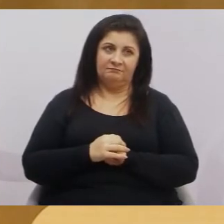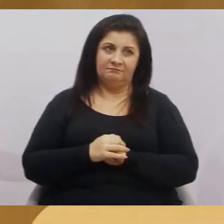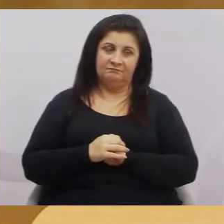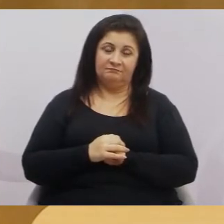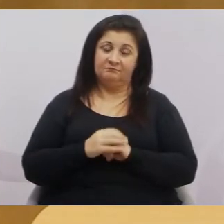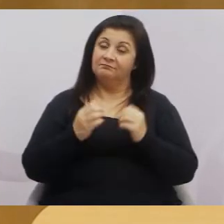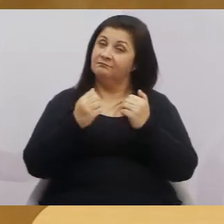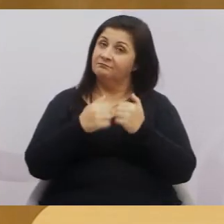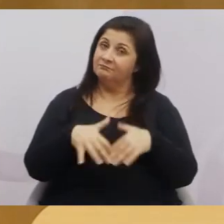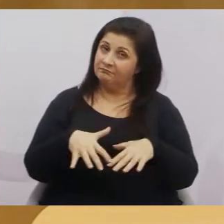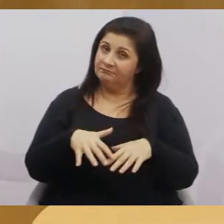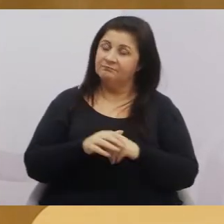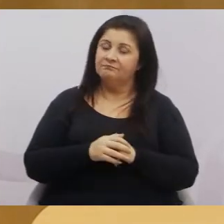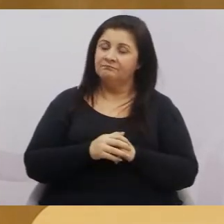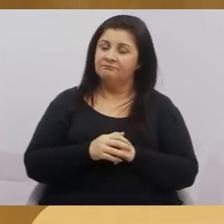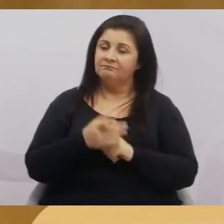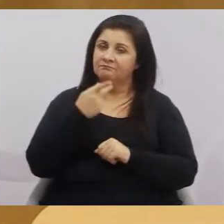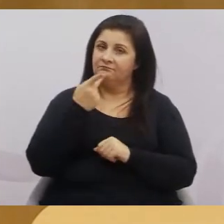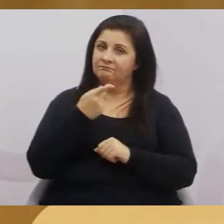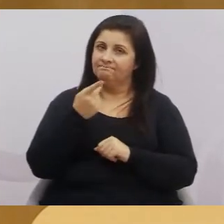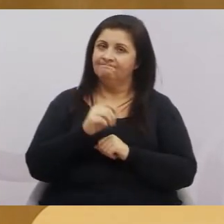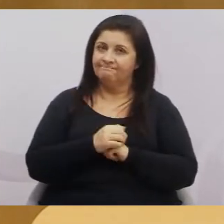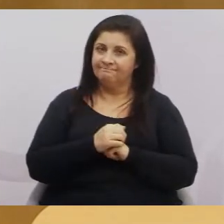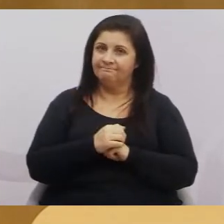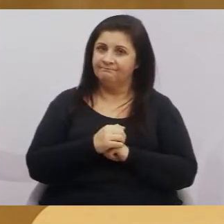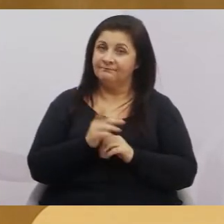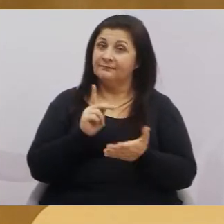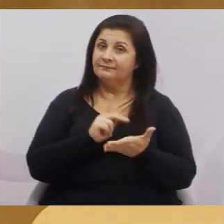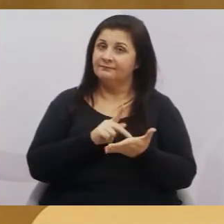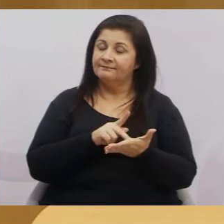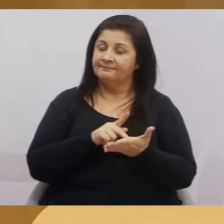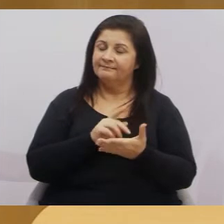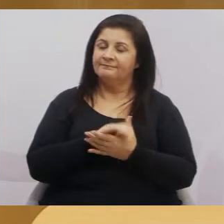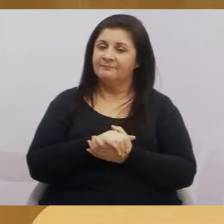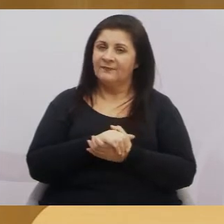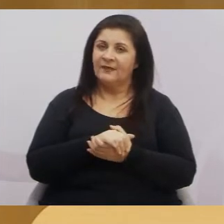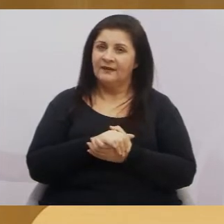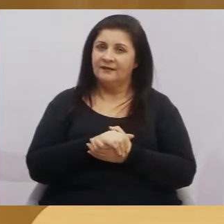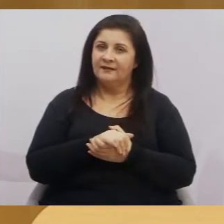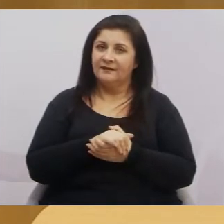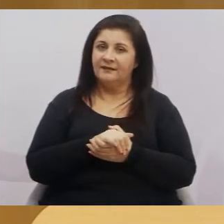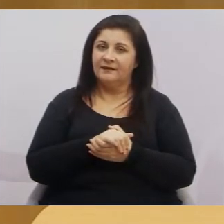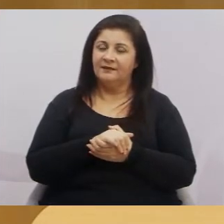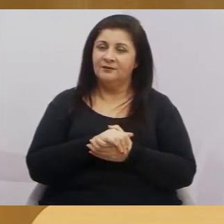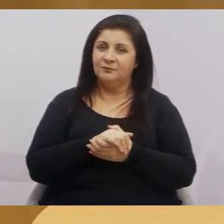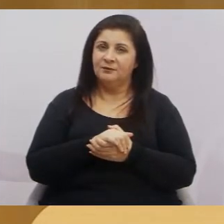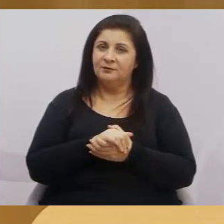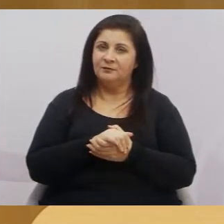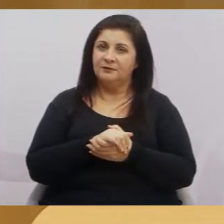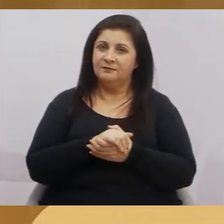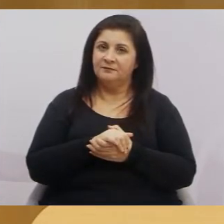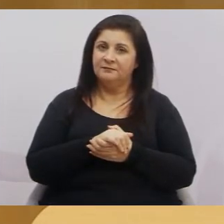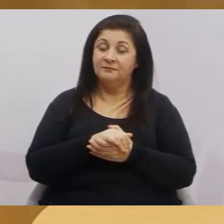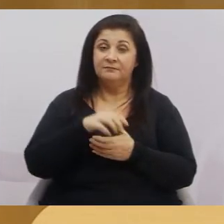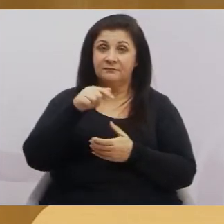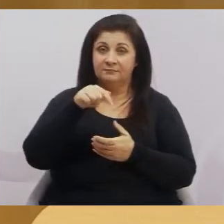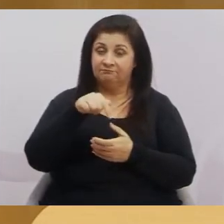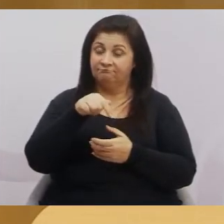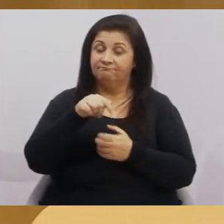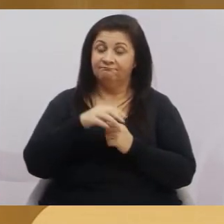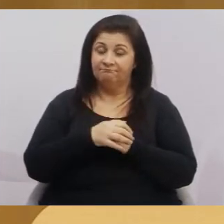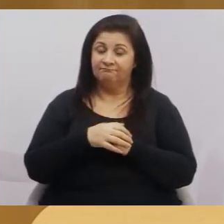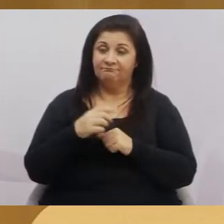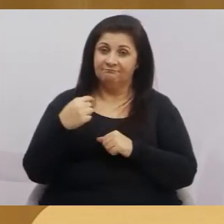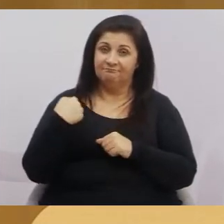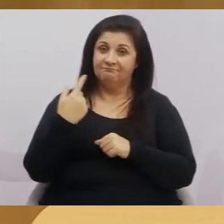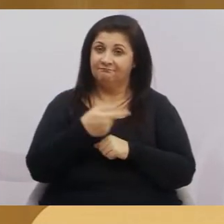Então, gente, eu digo para vocês, a realidade é essa. Nós temos que ter, nesse mundo, eu que